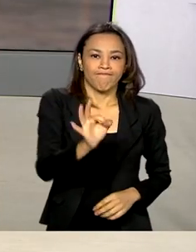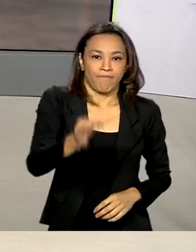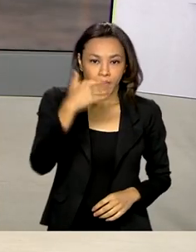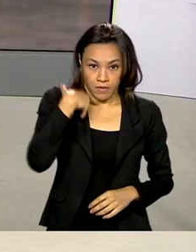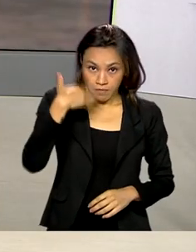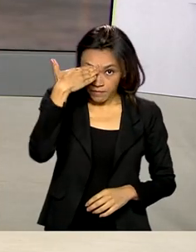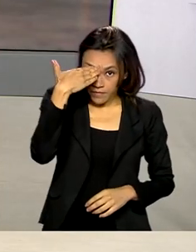obrigada pelas suas informações. Pazuello. E aí